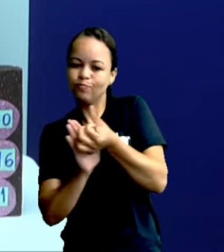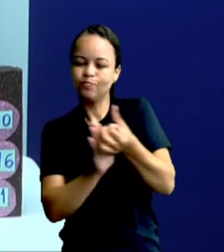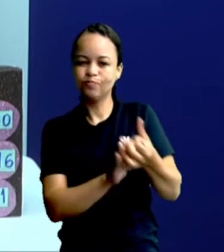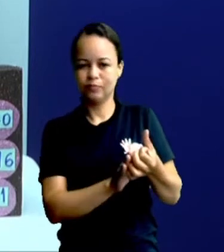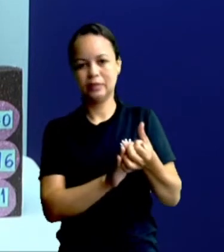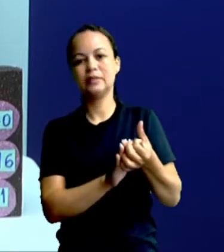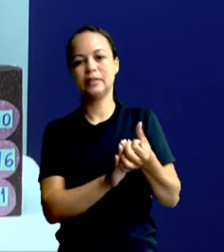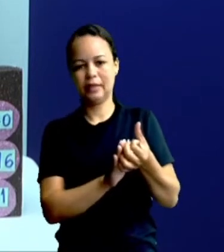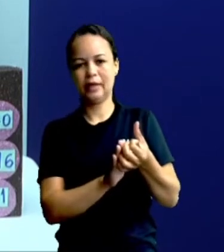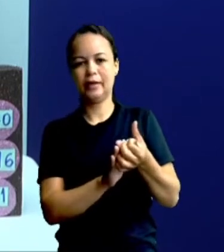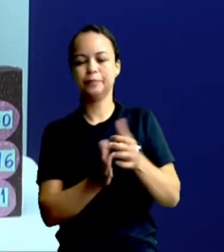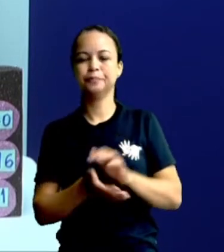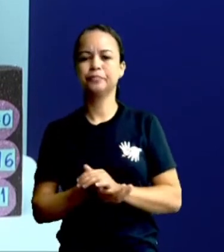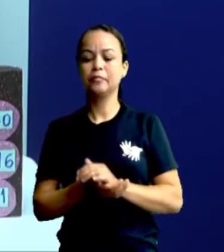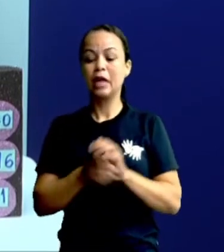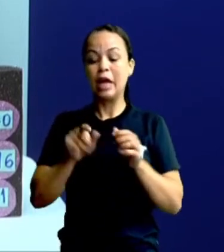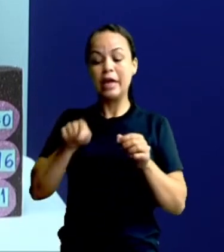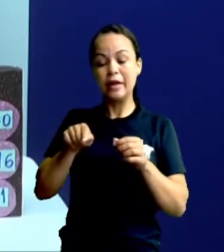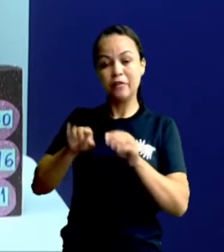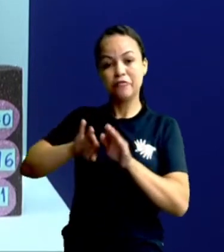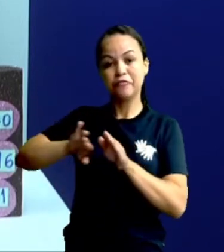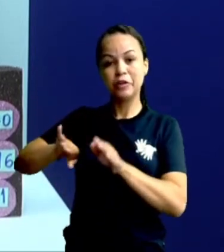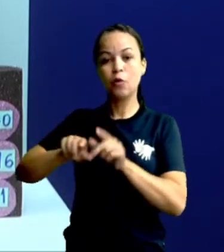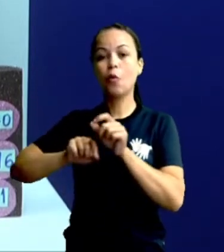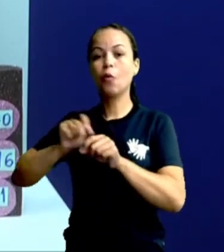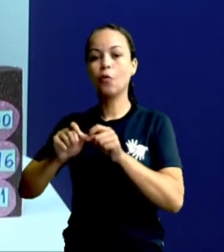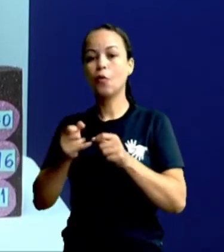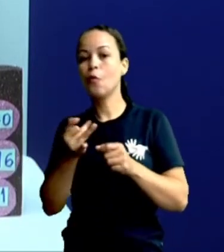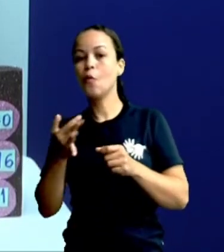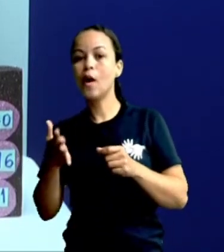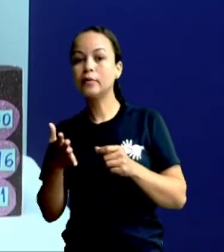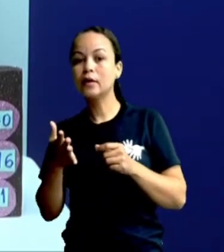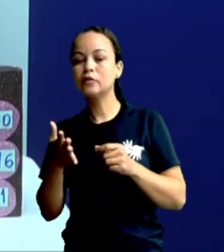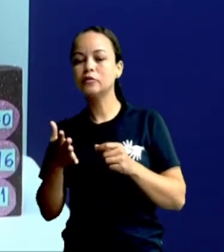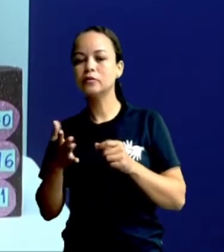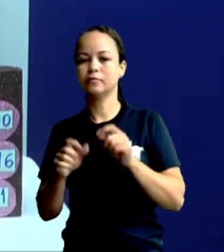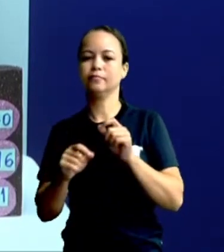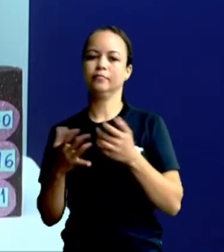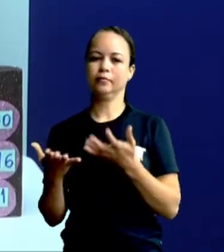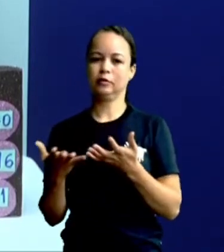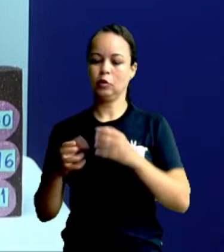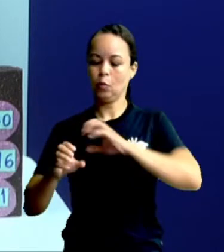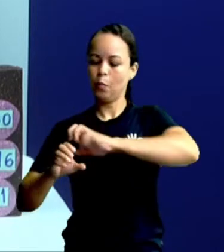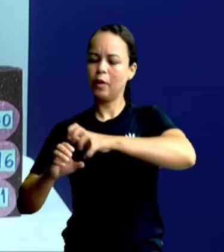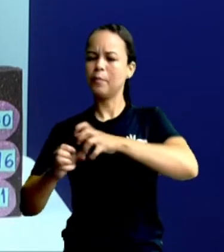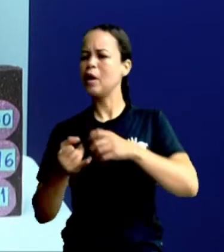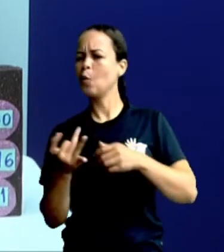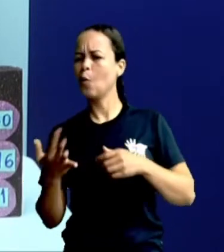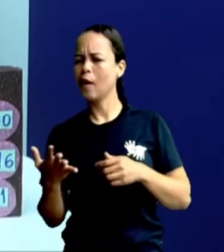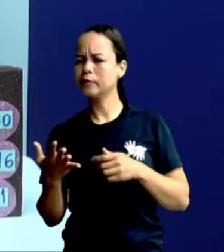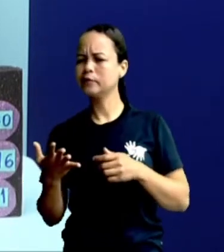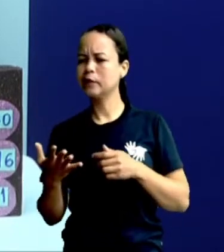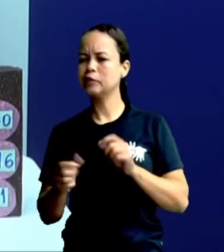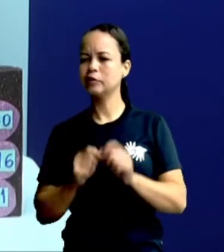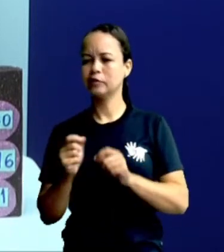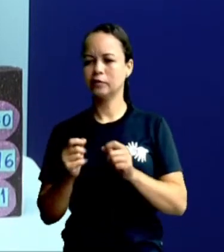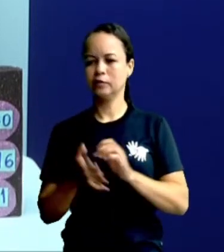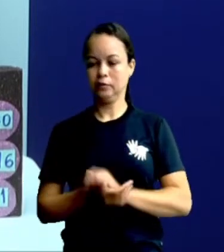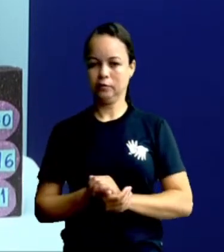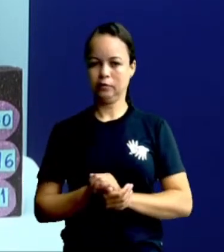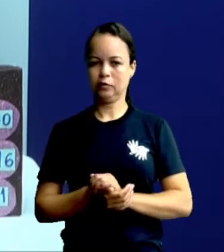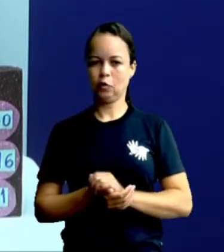Tirei estas e sobraram estas. Sobraram quantas tampinhas? Olha só,